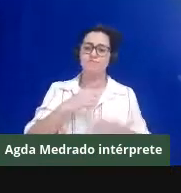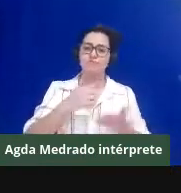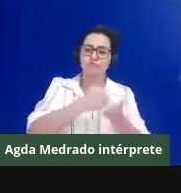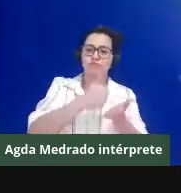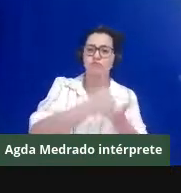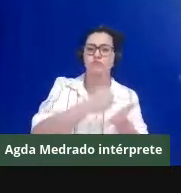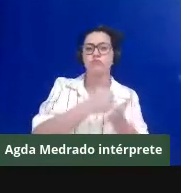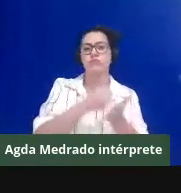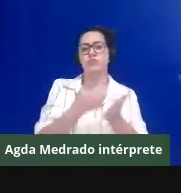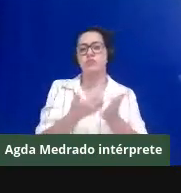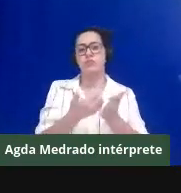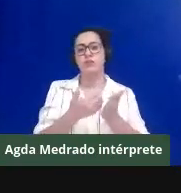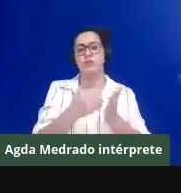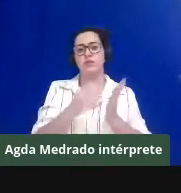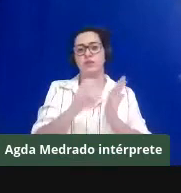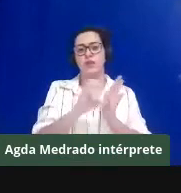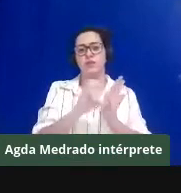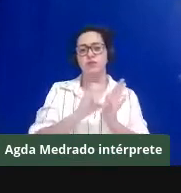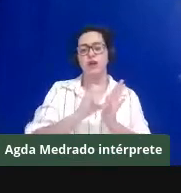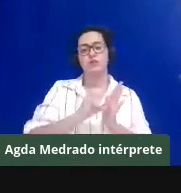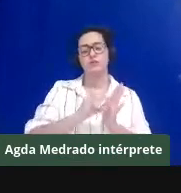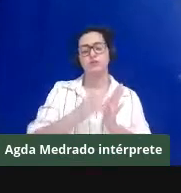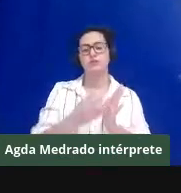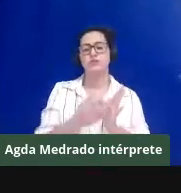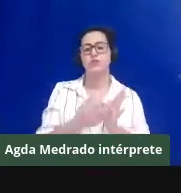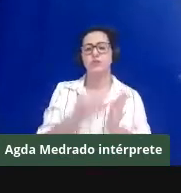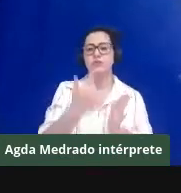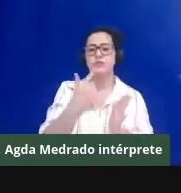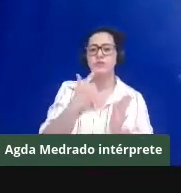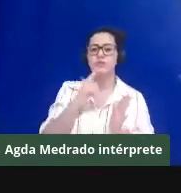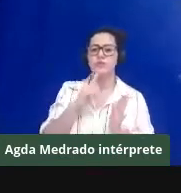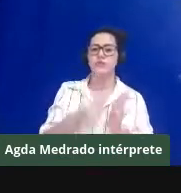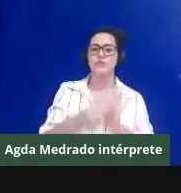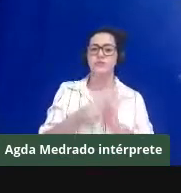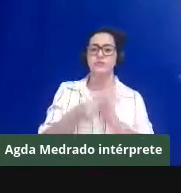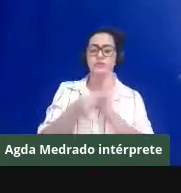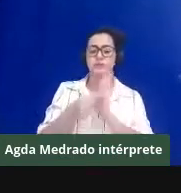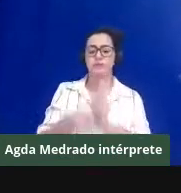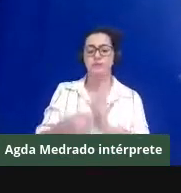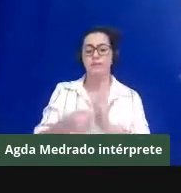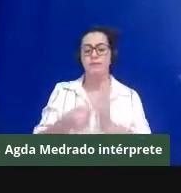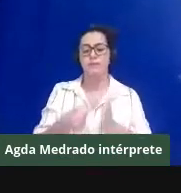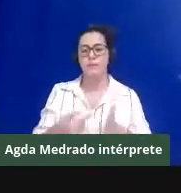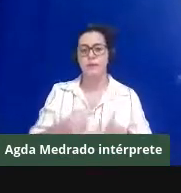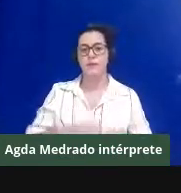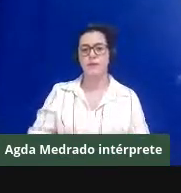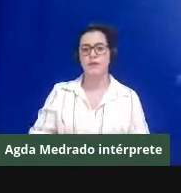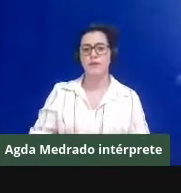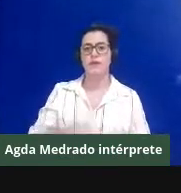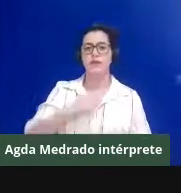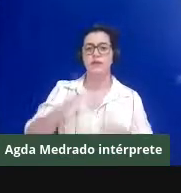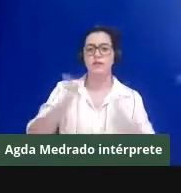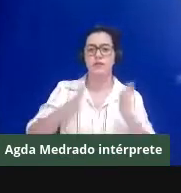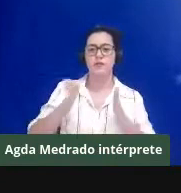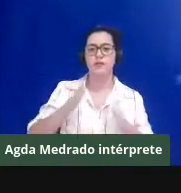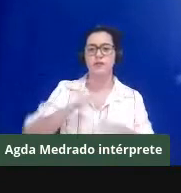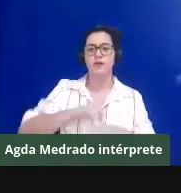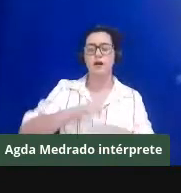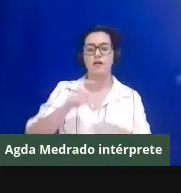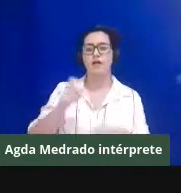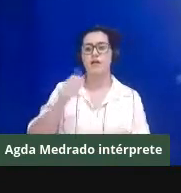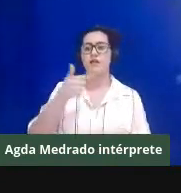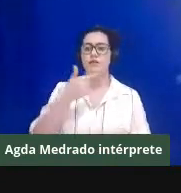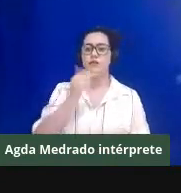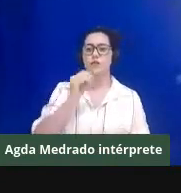se apresentar. Um outro período que está demonstrado aí é o período que vai de 2005 a 2009, que